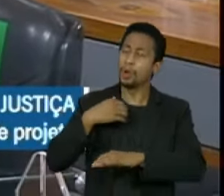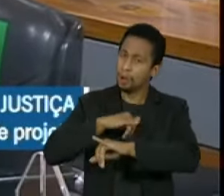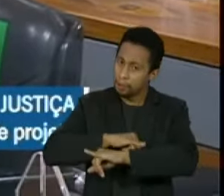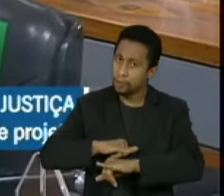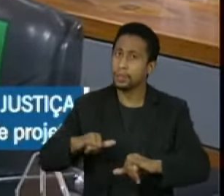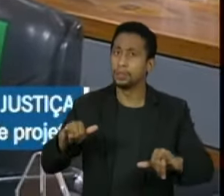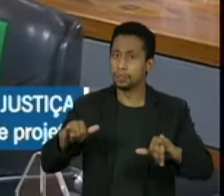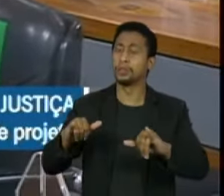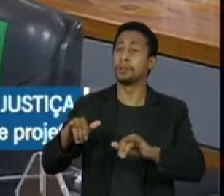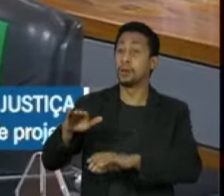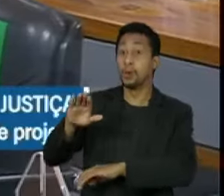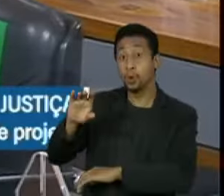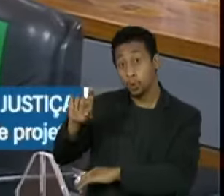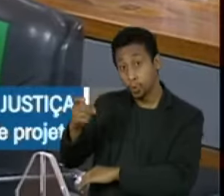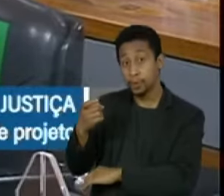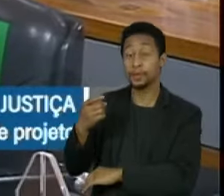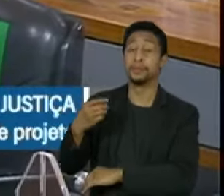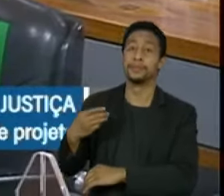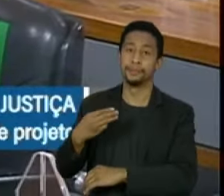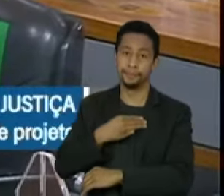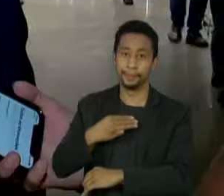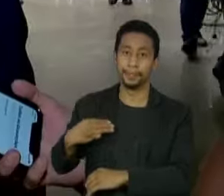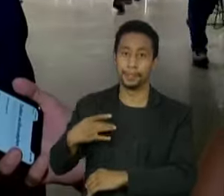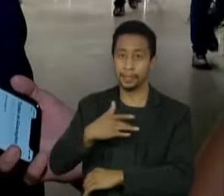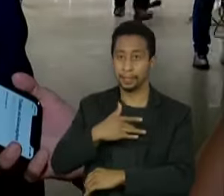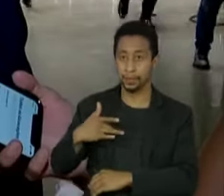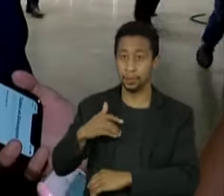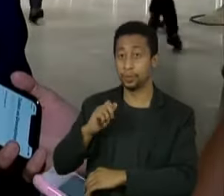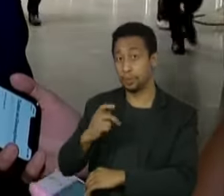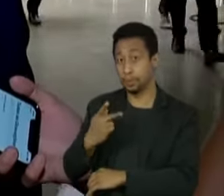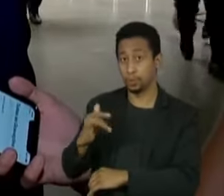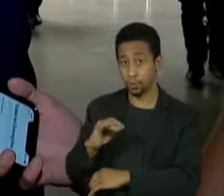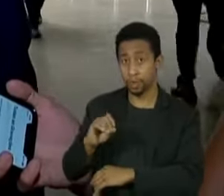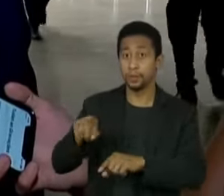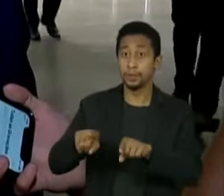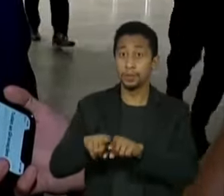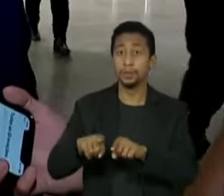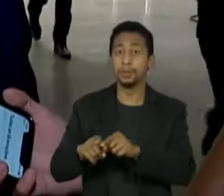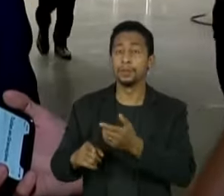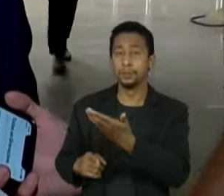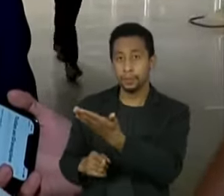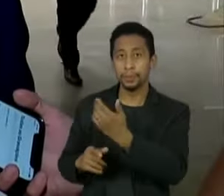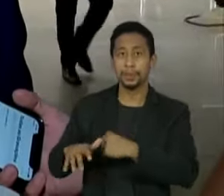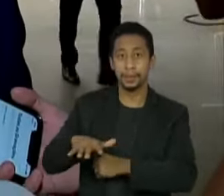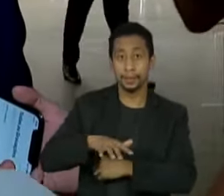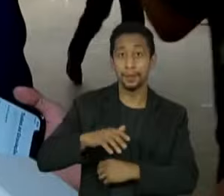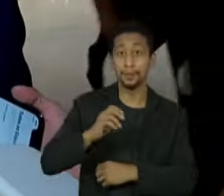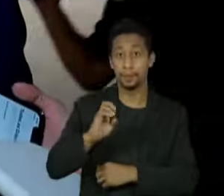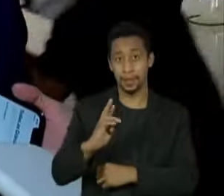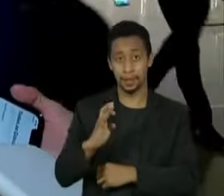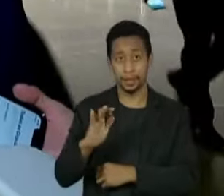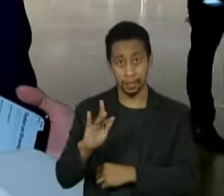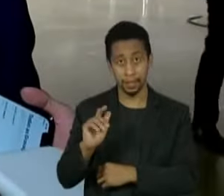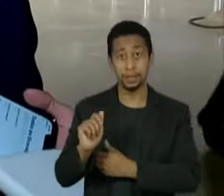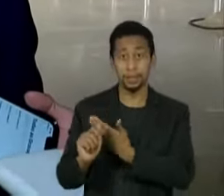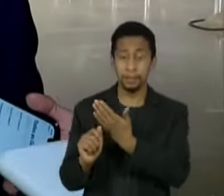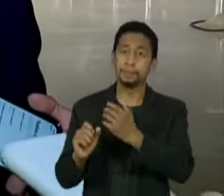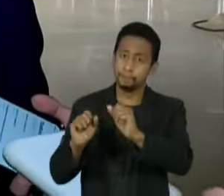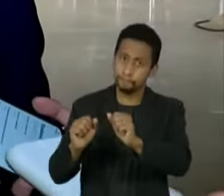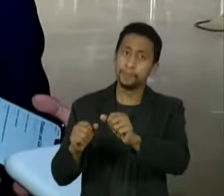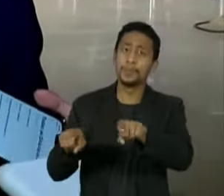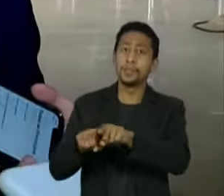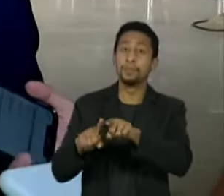indiciamento do ex-ministro da Saúde, Eduardo Pazuello, e do ex-chefe da Casa Civil, general Braga Neto, além de outros